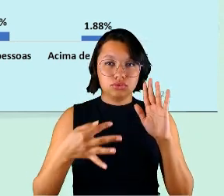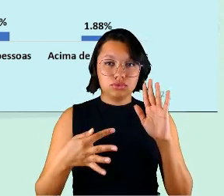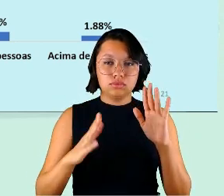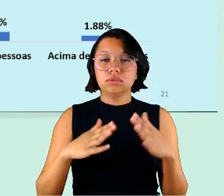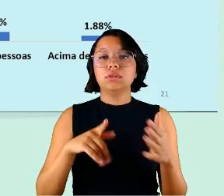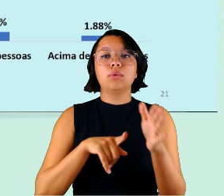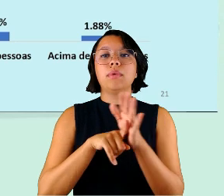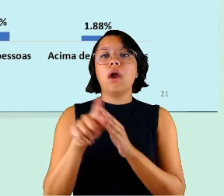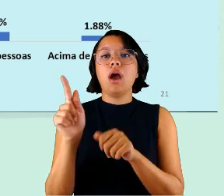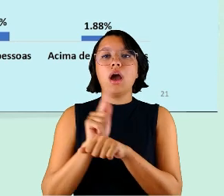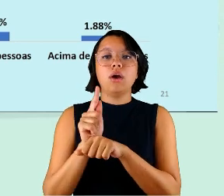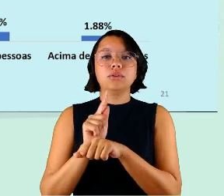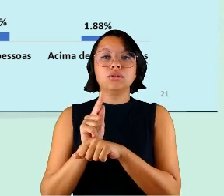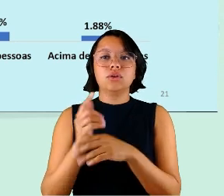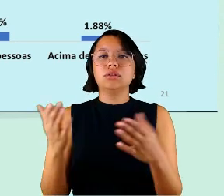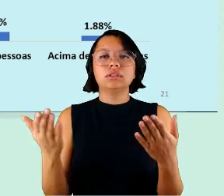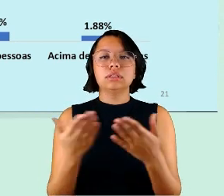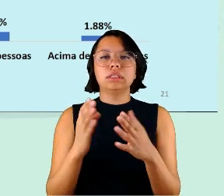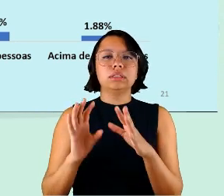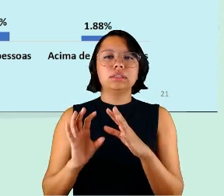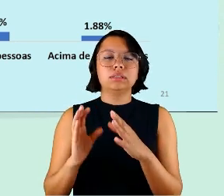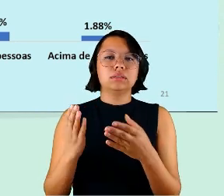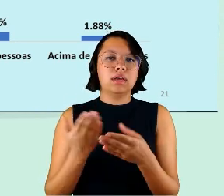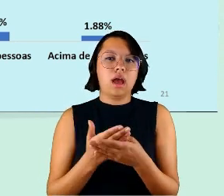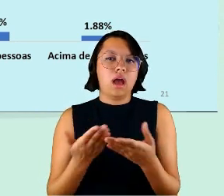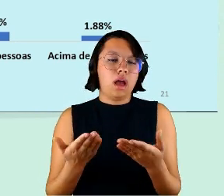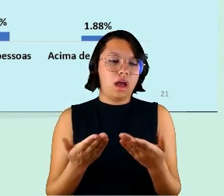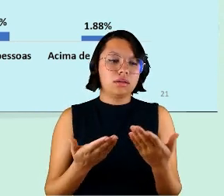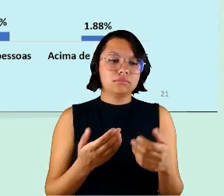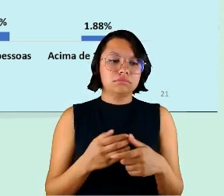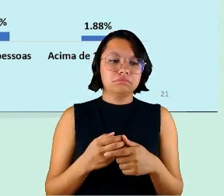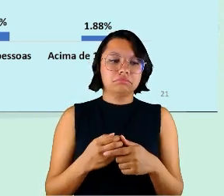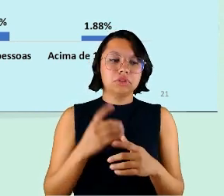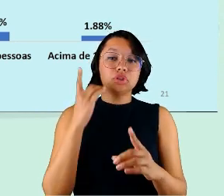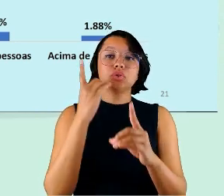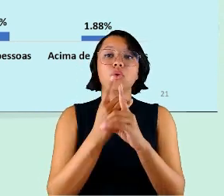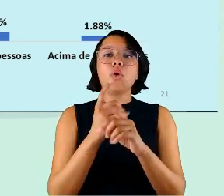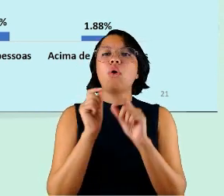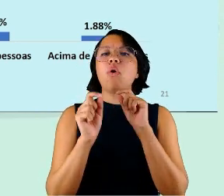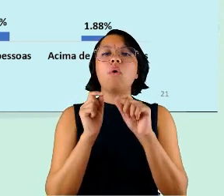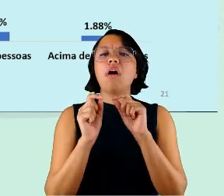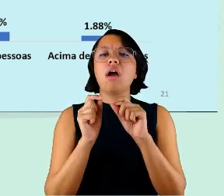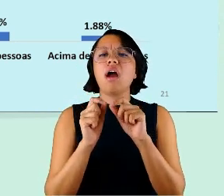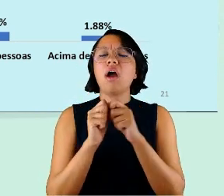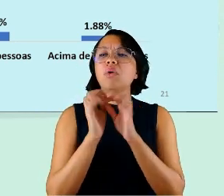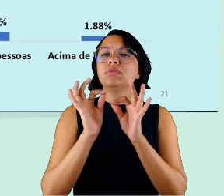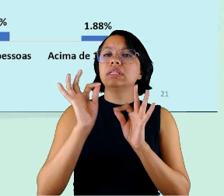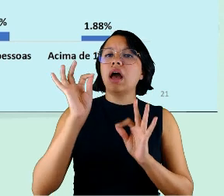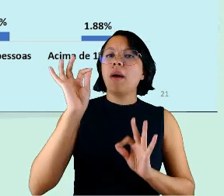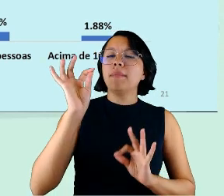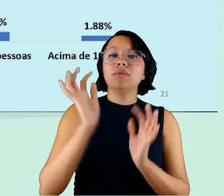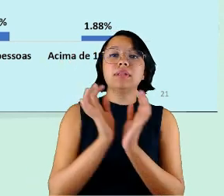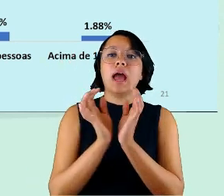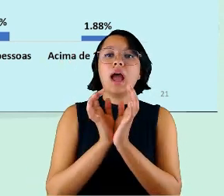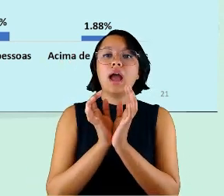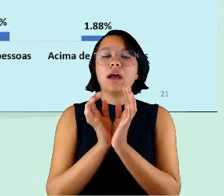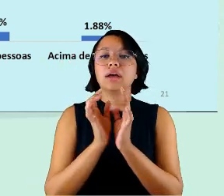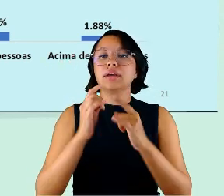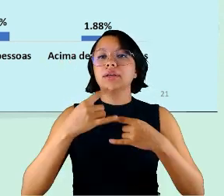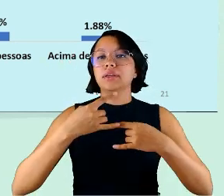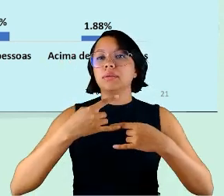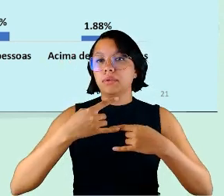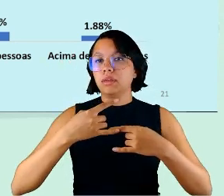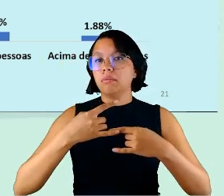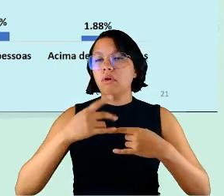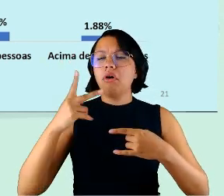perguntando aos gestores nesse caso a gente encontrou a gente queria saber qual era o tamanho das equipes remotas deles né a